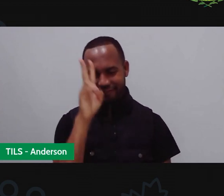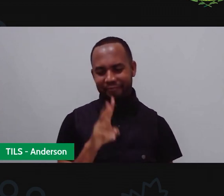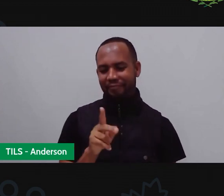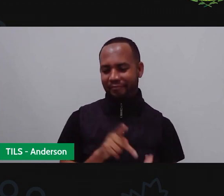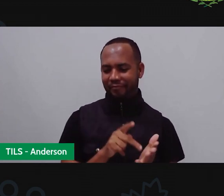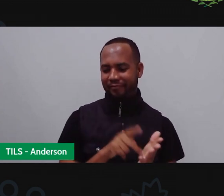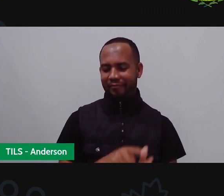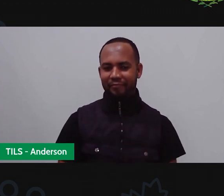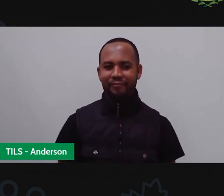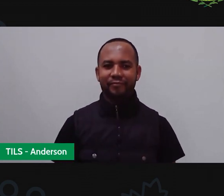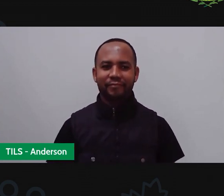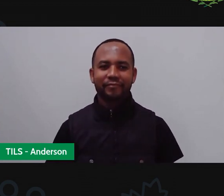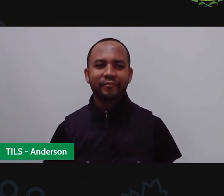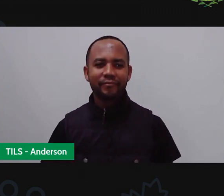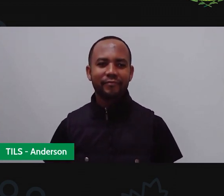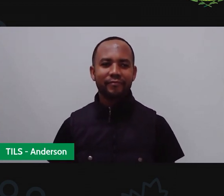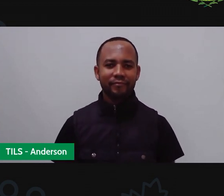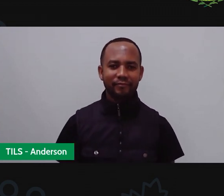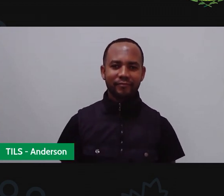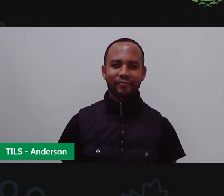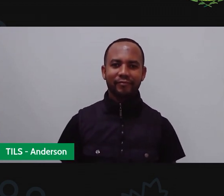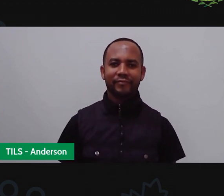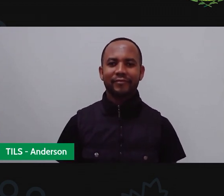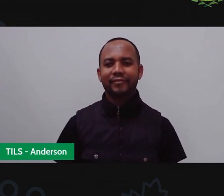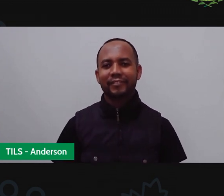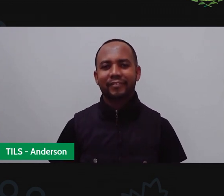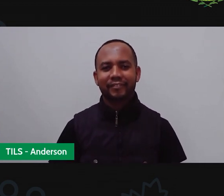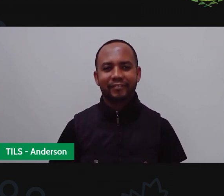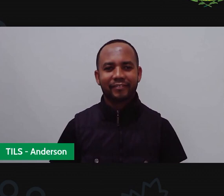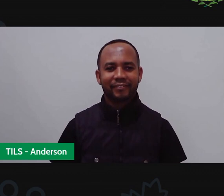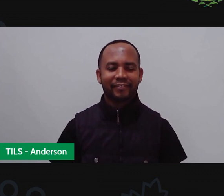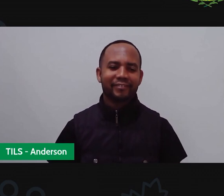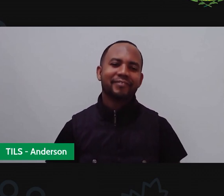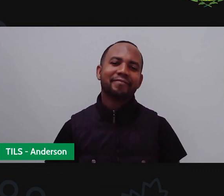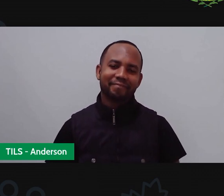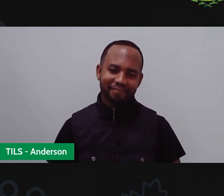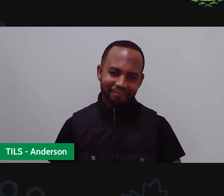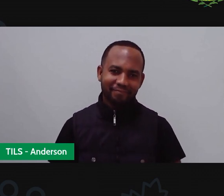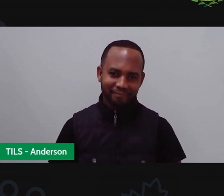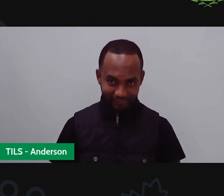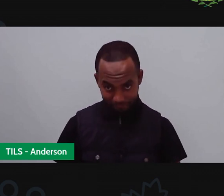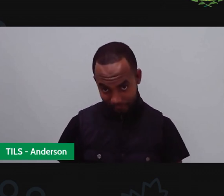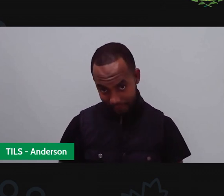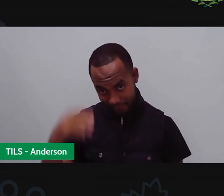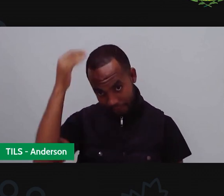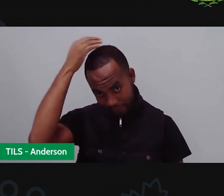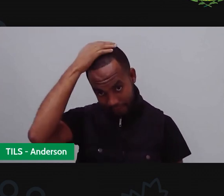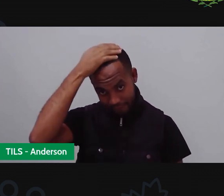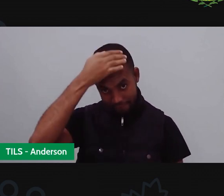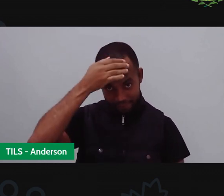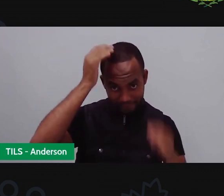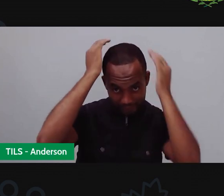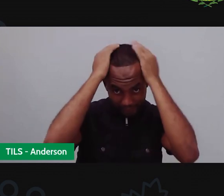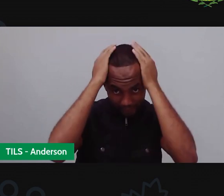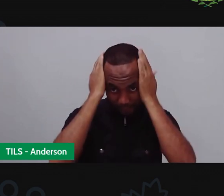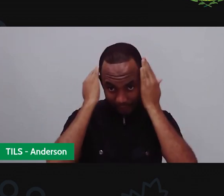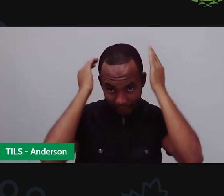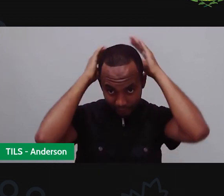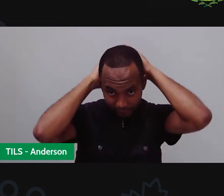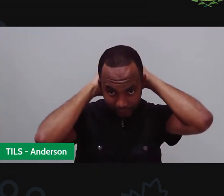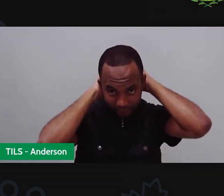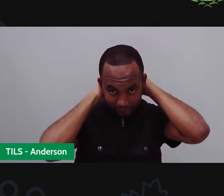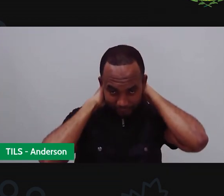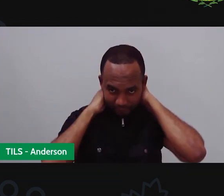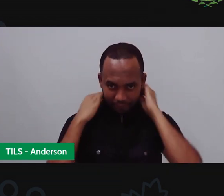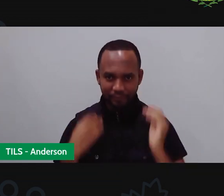É, meu filho, se esse frio chega, Jesus, eu acho que o que me aquece deve ser meu cabelo, né não, Anderson? Deve ser isso, amigo. É, você